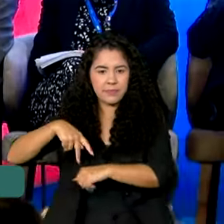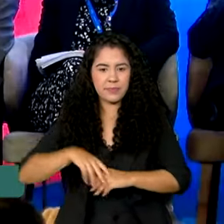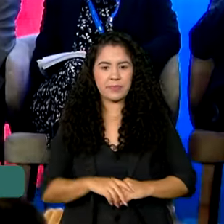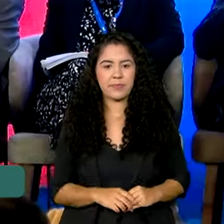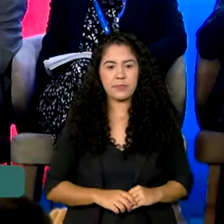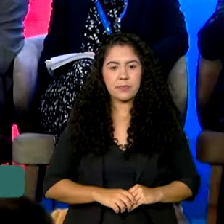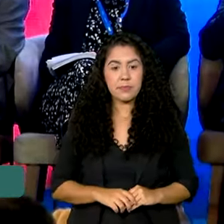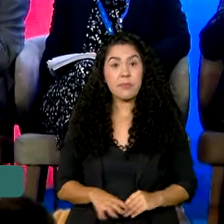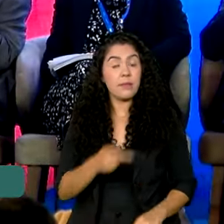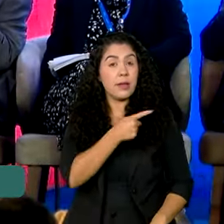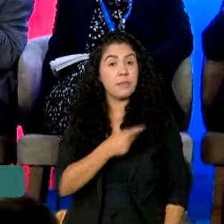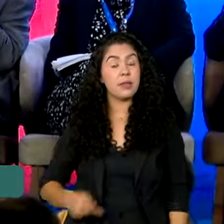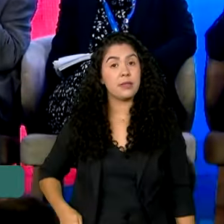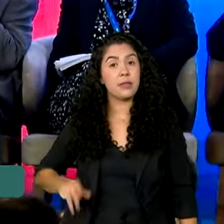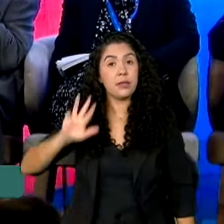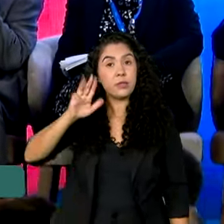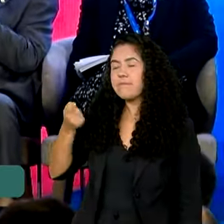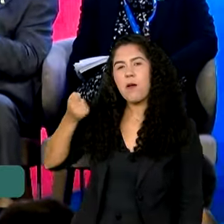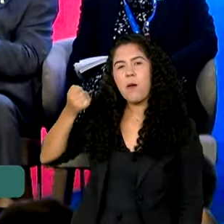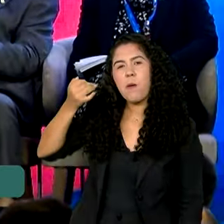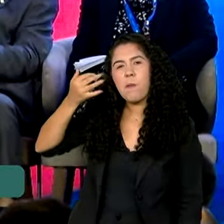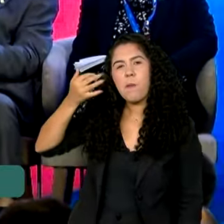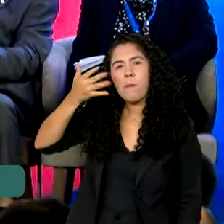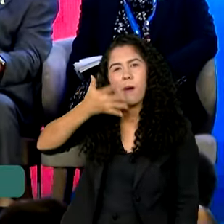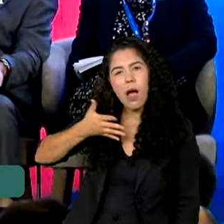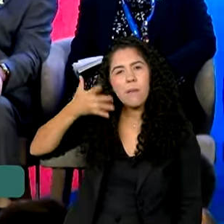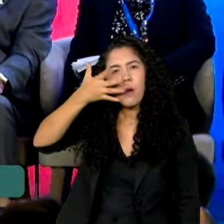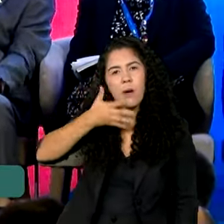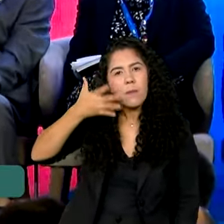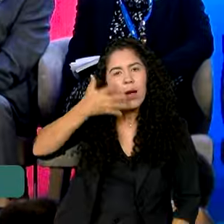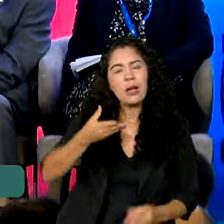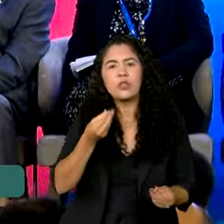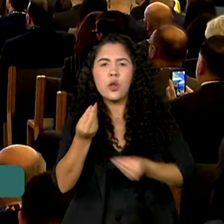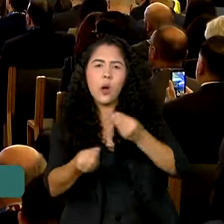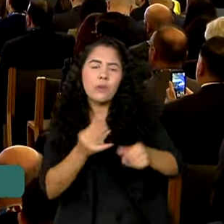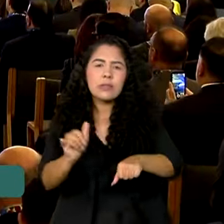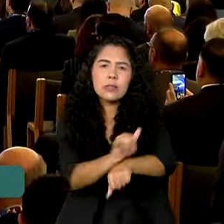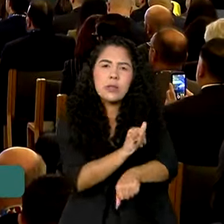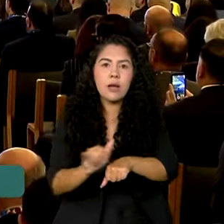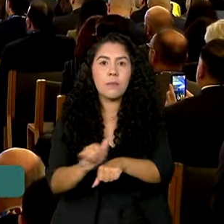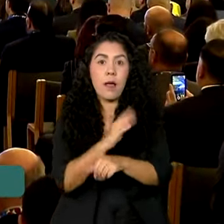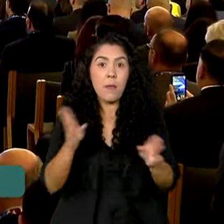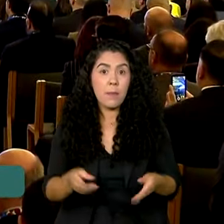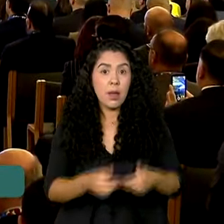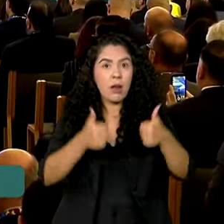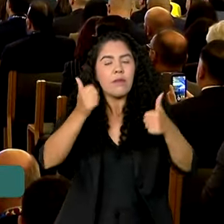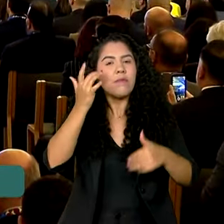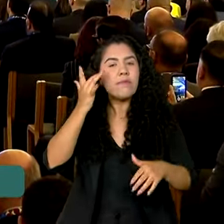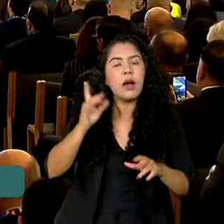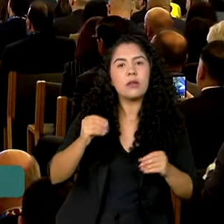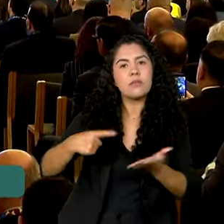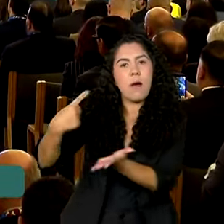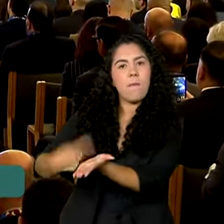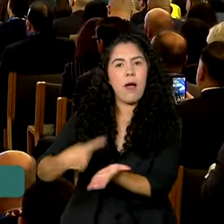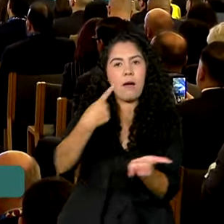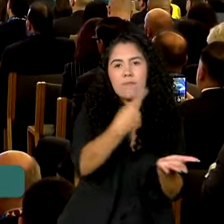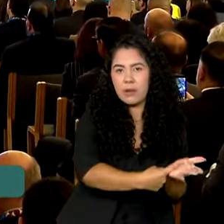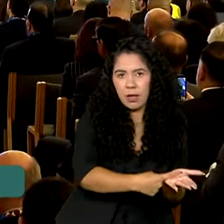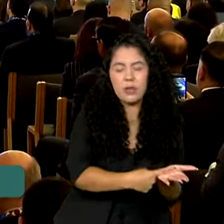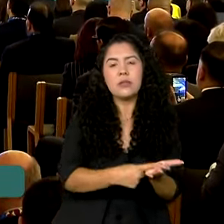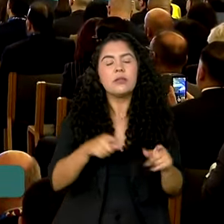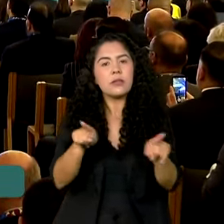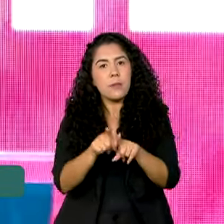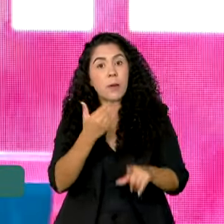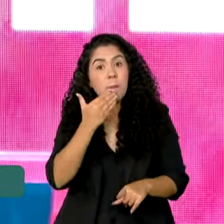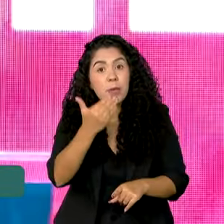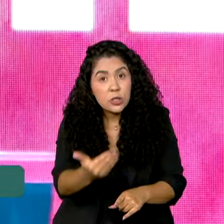O presidente Lula falou sobre a necessidade da economia mundial e da revisão de acordos comerciais entre os países e